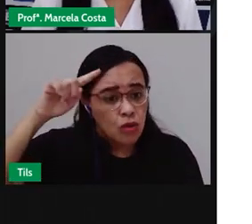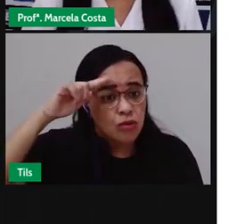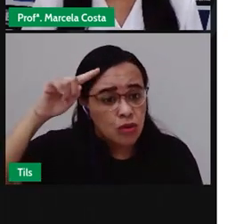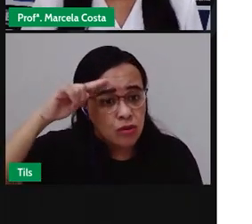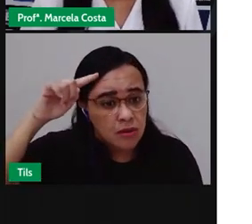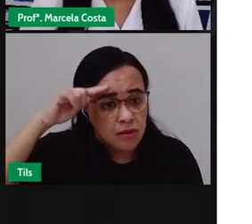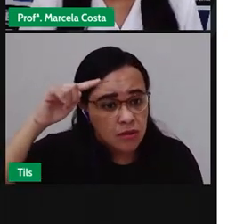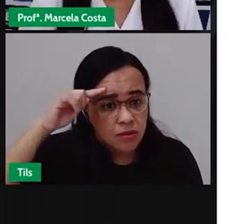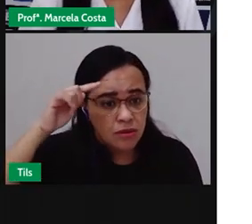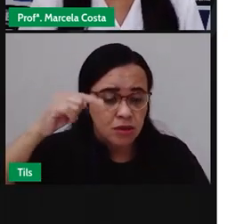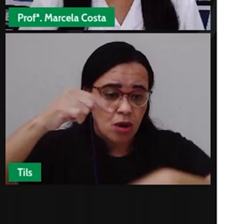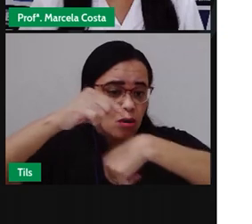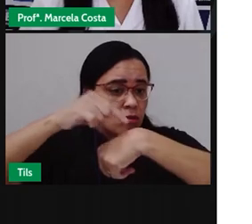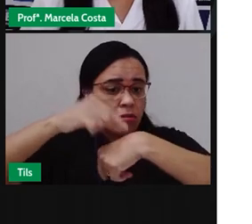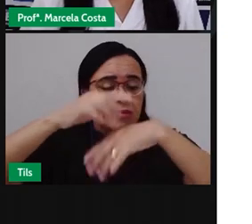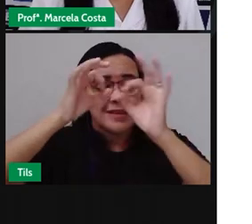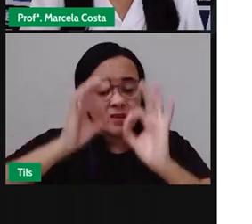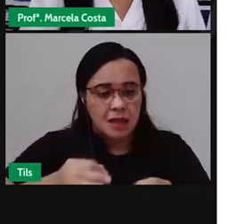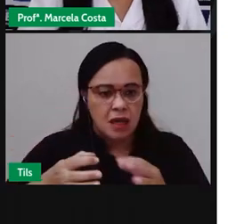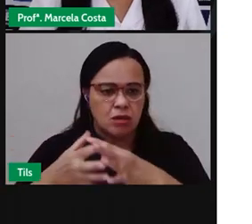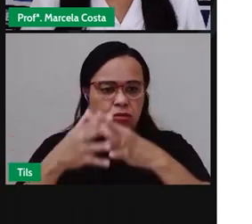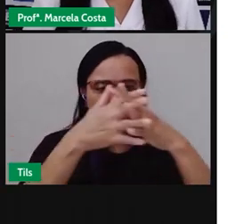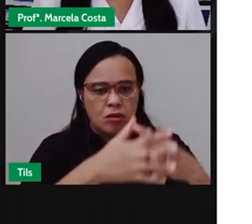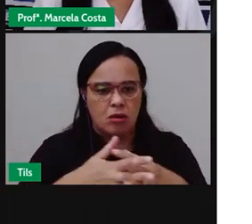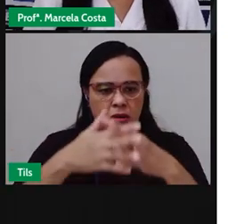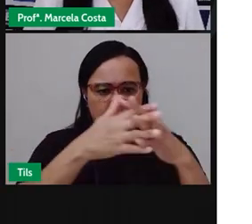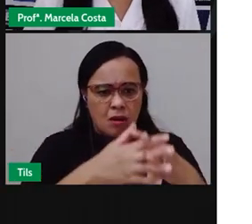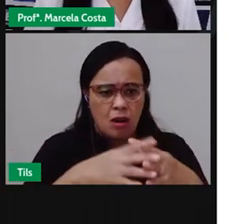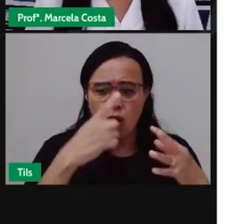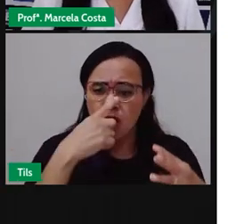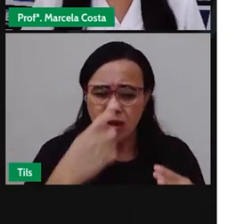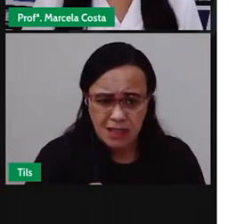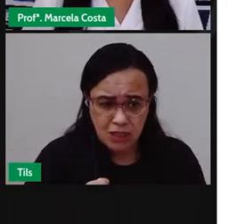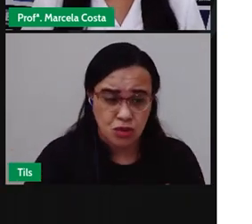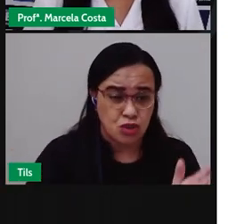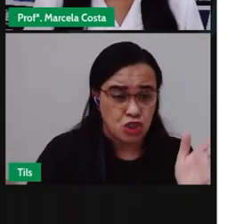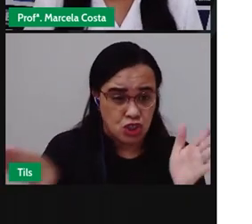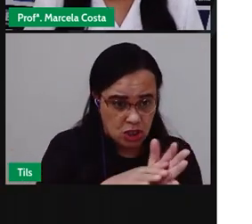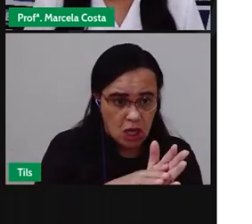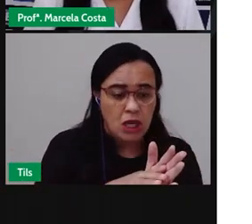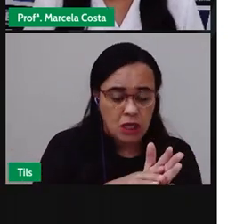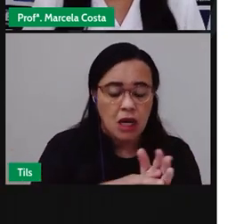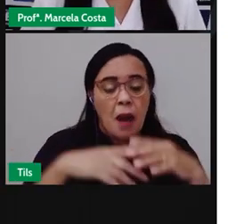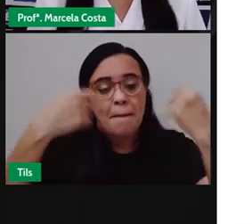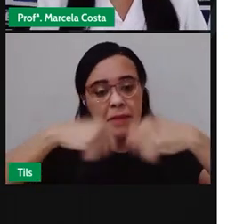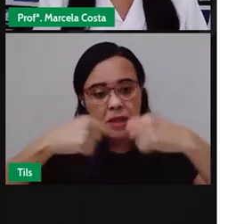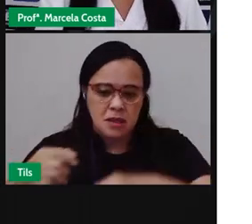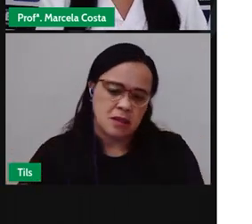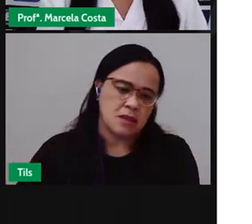no horário que o caminhão passa, pra que não haja acúmulo de lixo na rua.